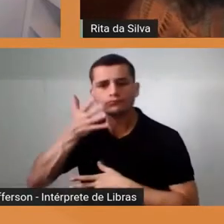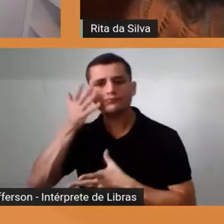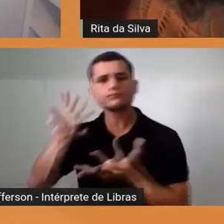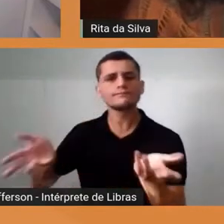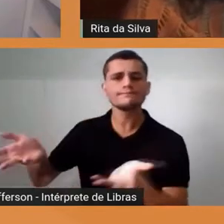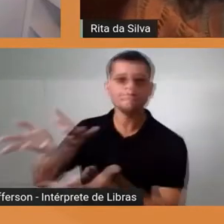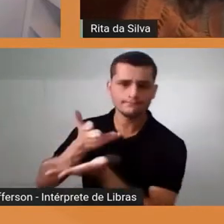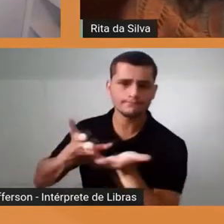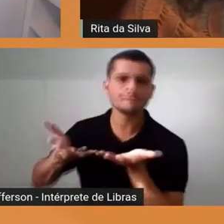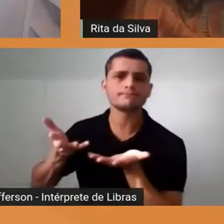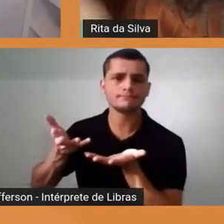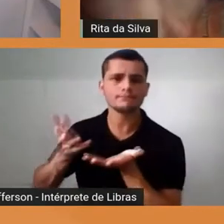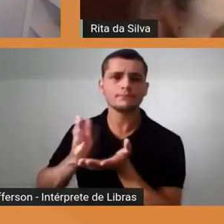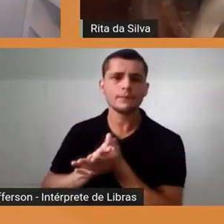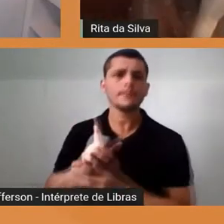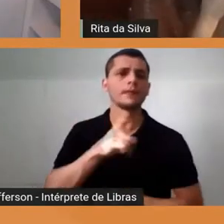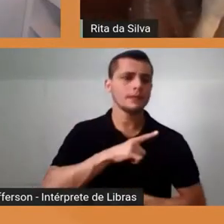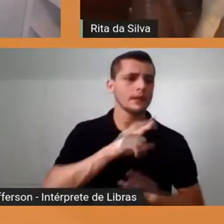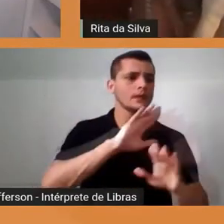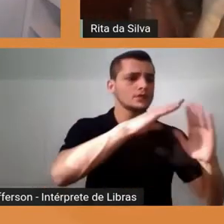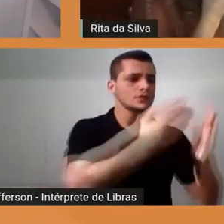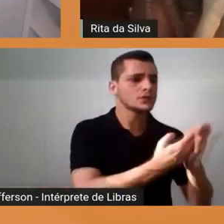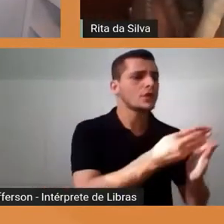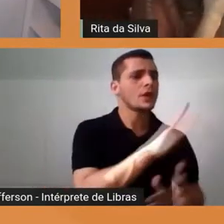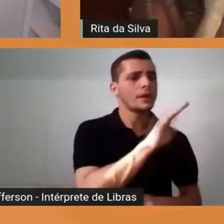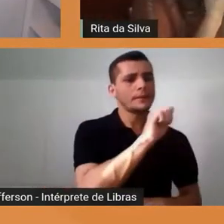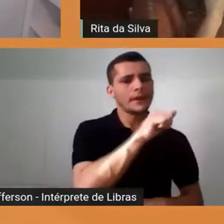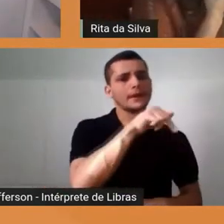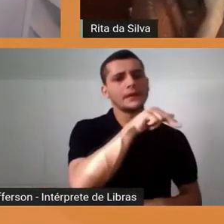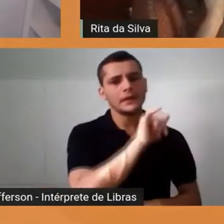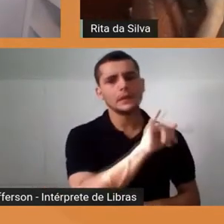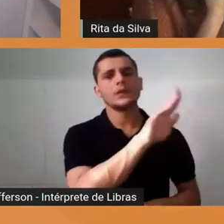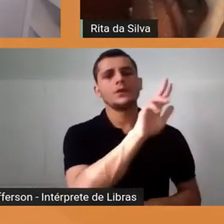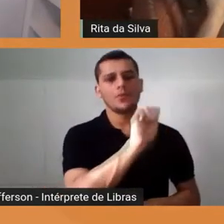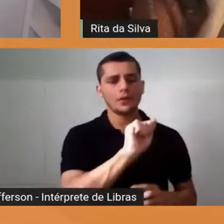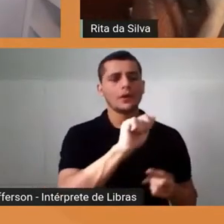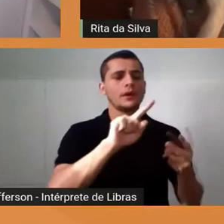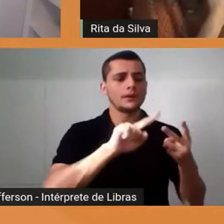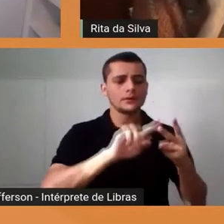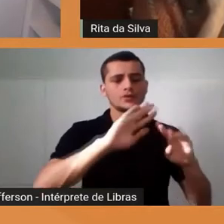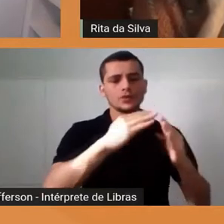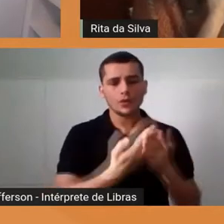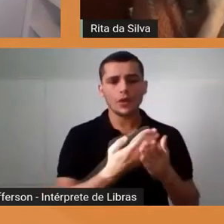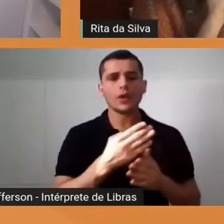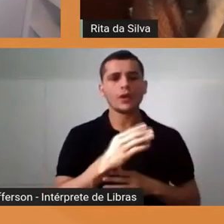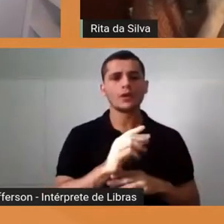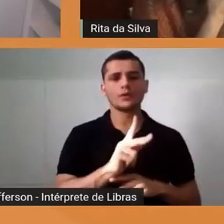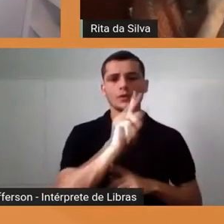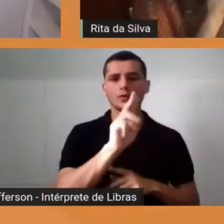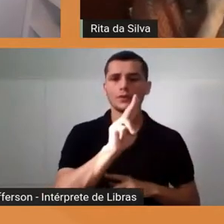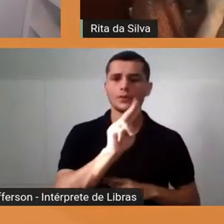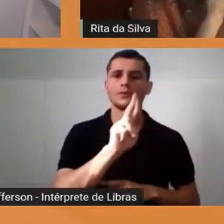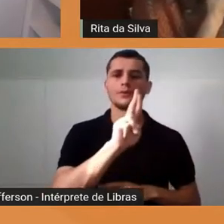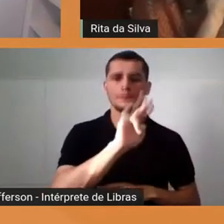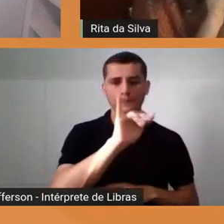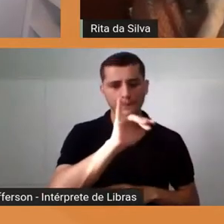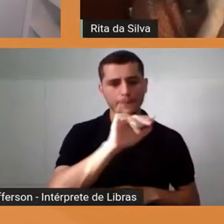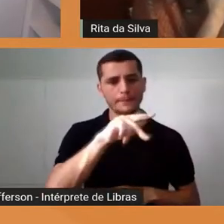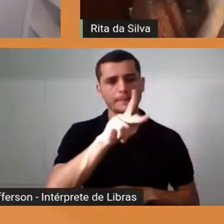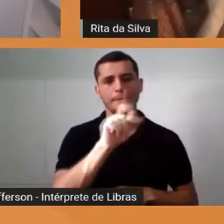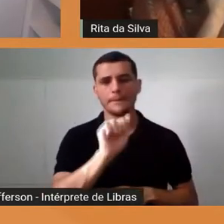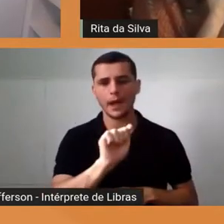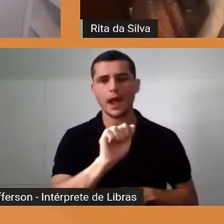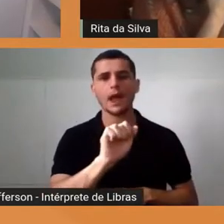nós falamos de escola Curipaco, escola Tucano, escola Uanano. É assim que a gente denomina nossas